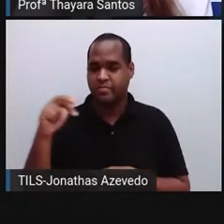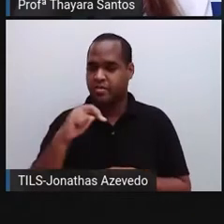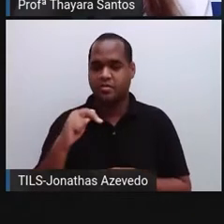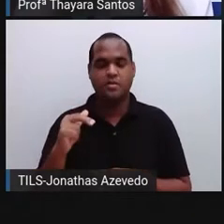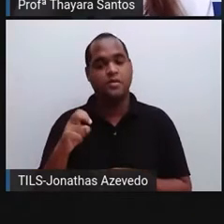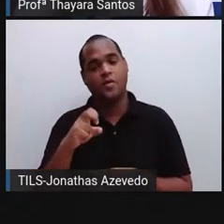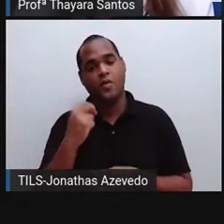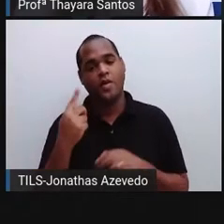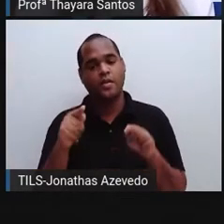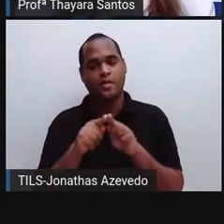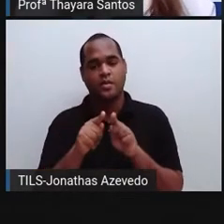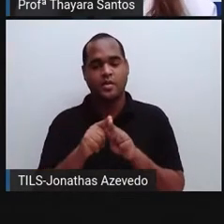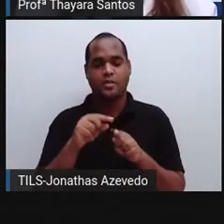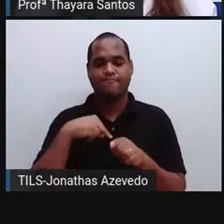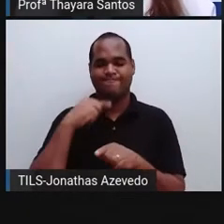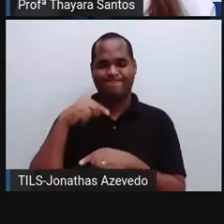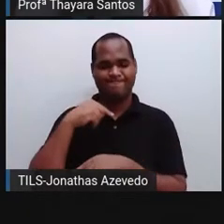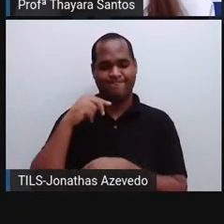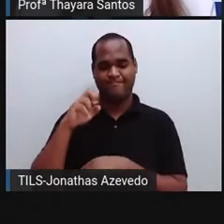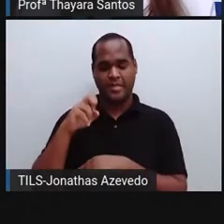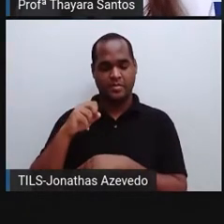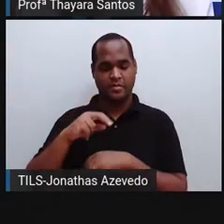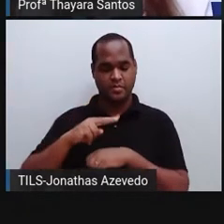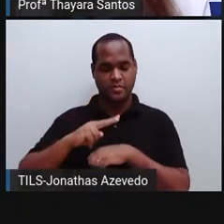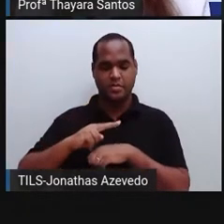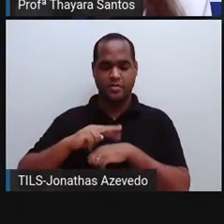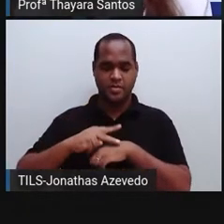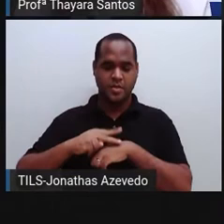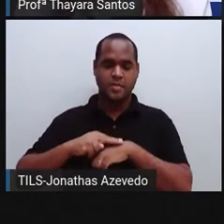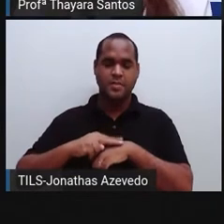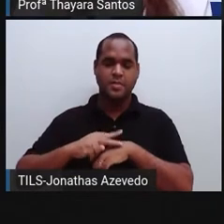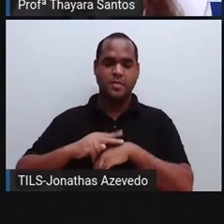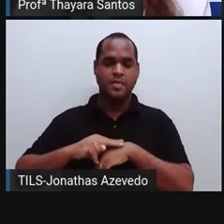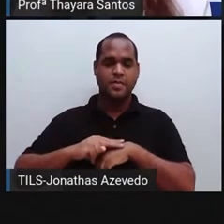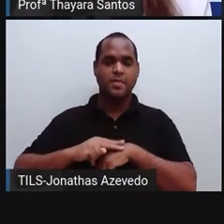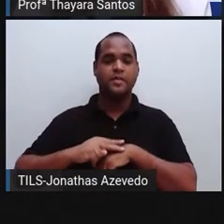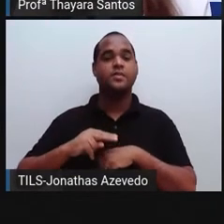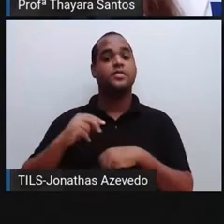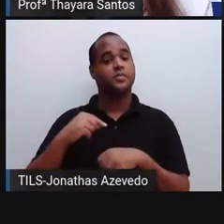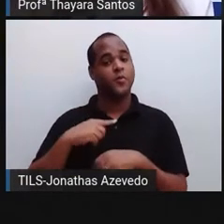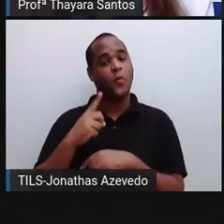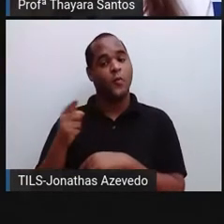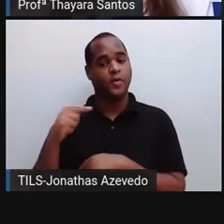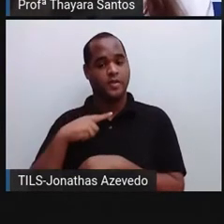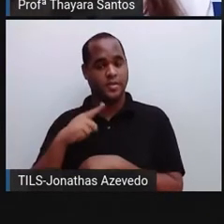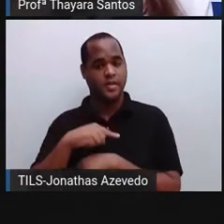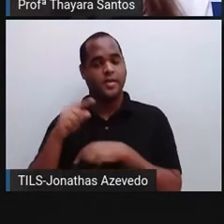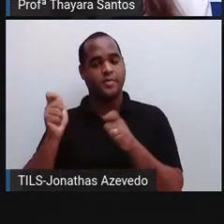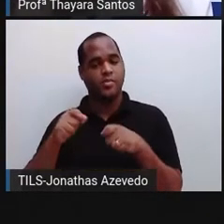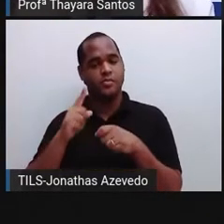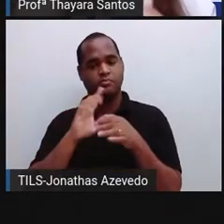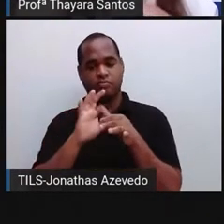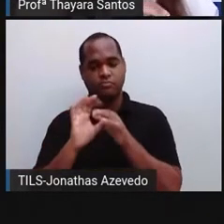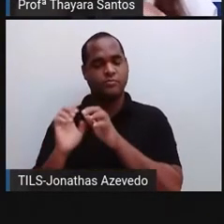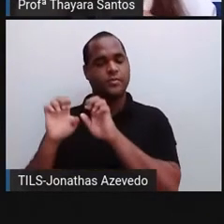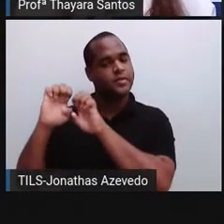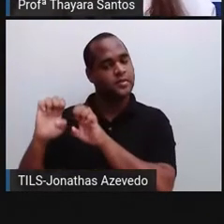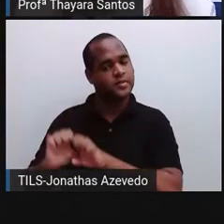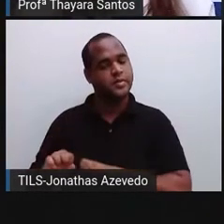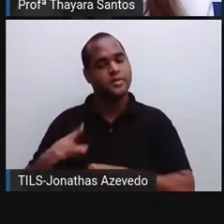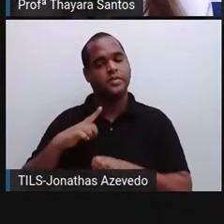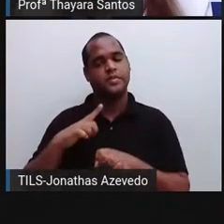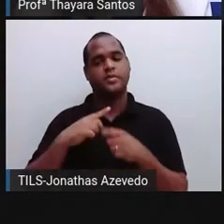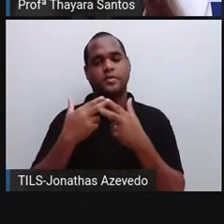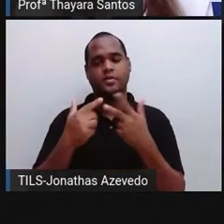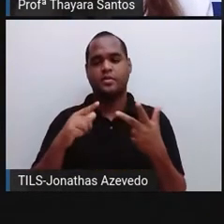e a epilepsia psicomotora. Então, todos esses aí são problemas que estão relacionados às estruturas desse sistema,